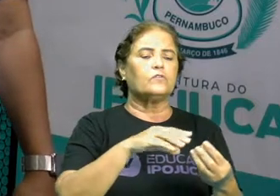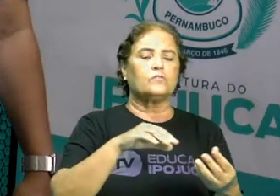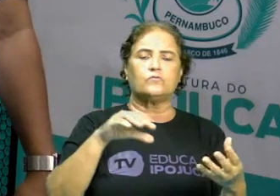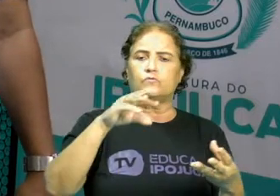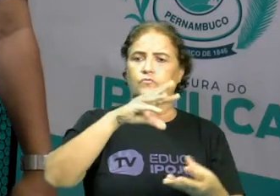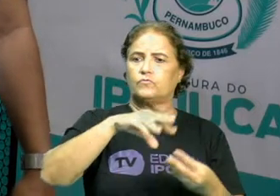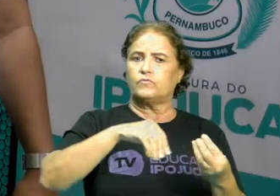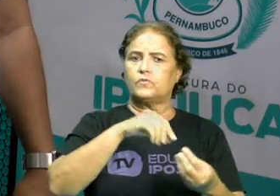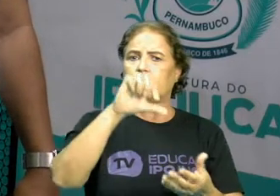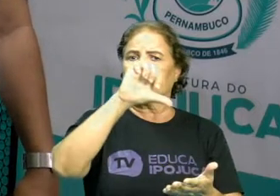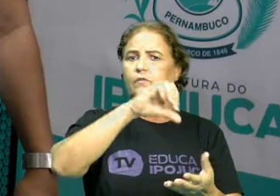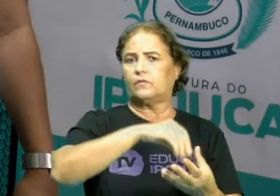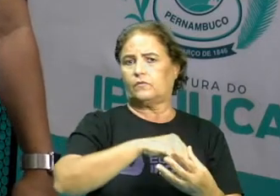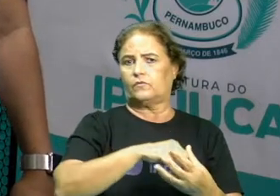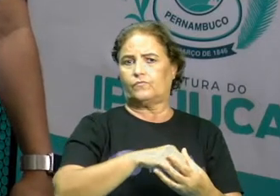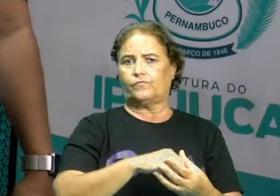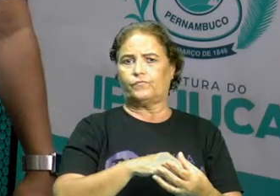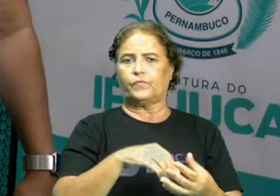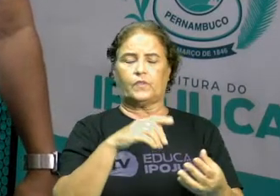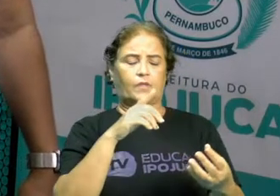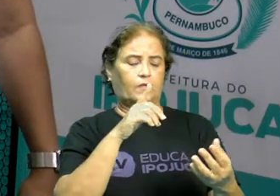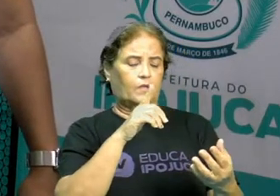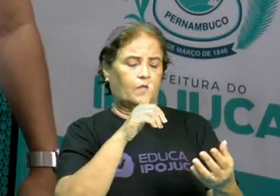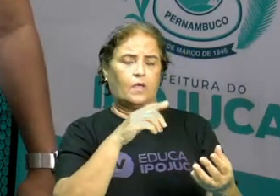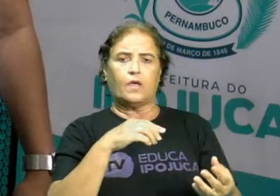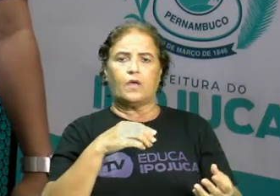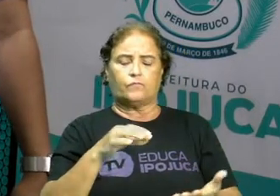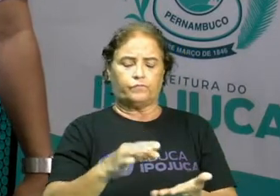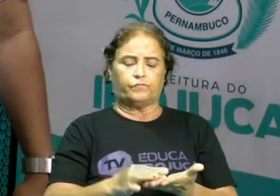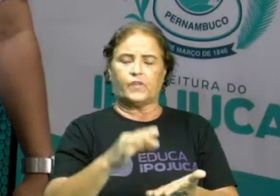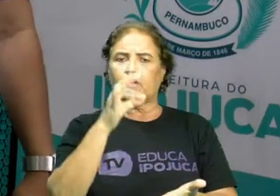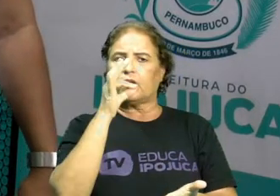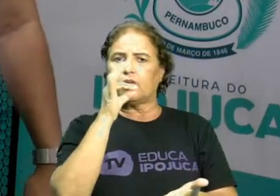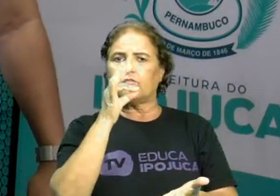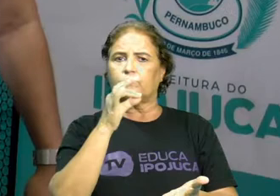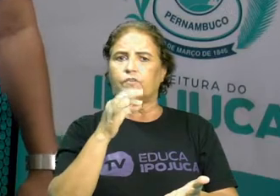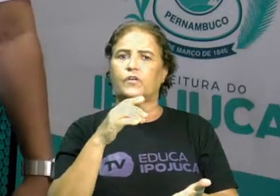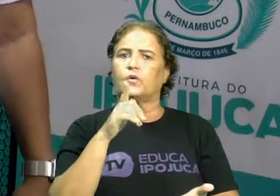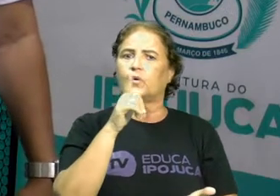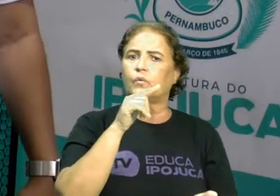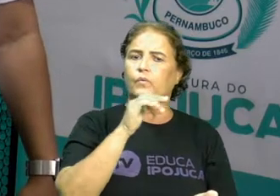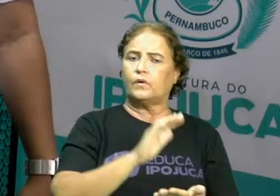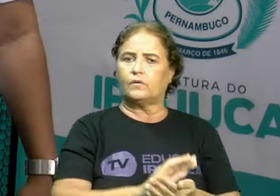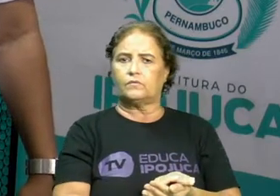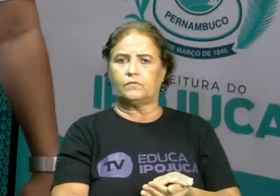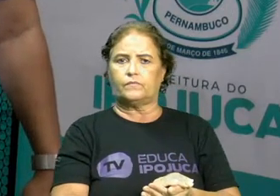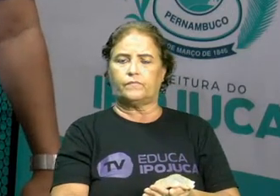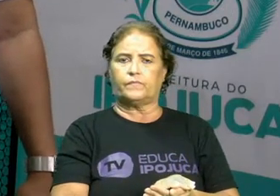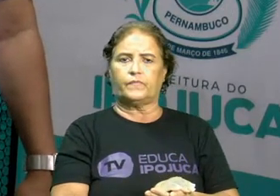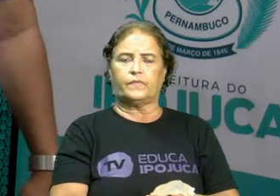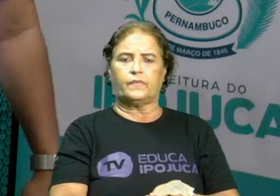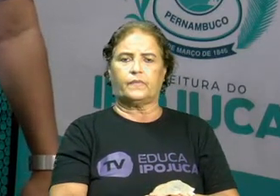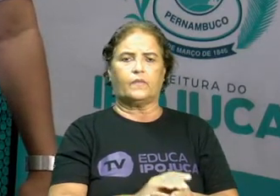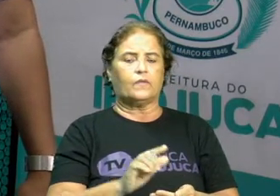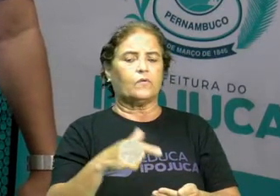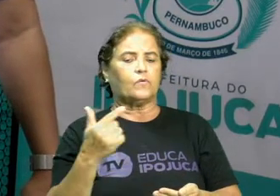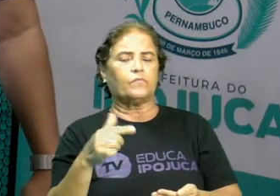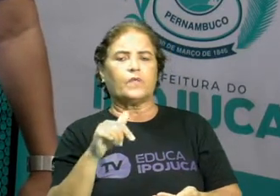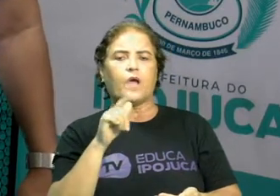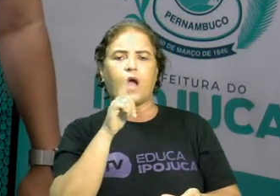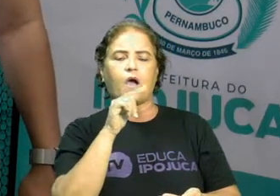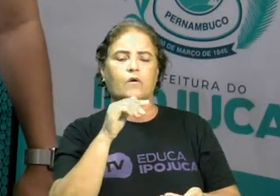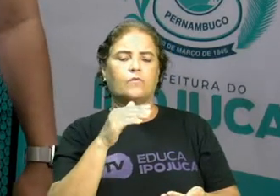dela. Por exemplo, café, eu pego café e misturo com água, água com açúcar. Então eu vou olhar ali